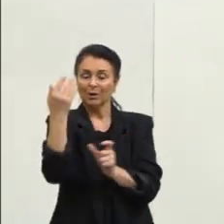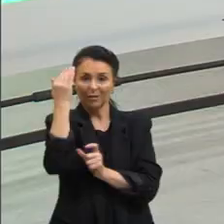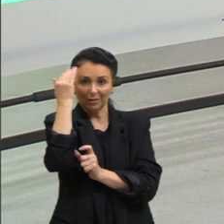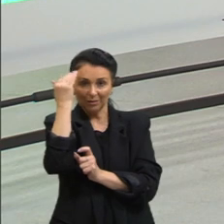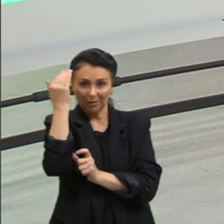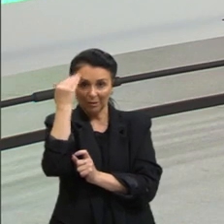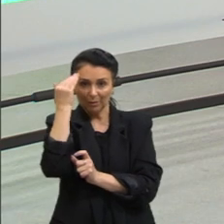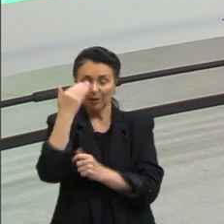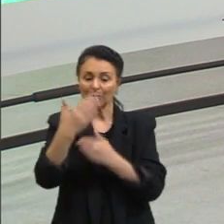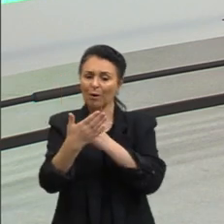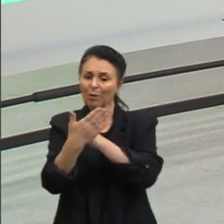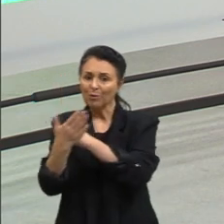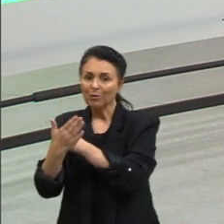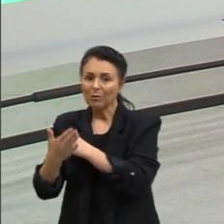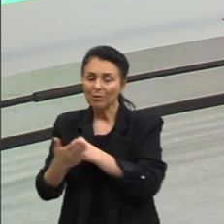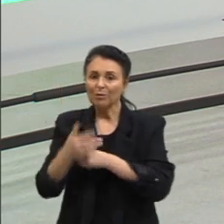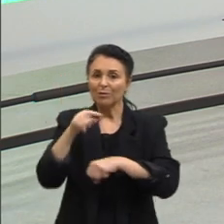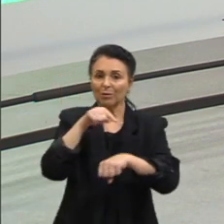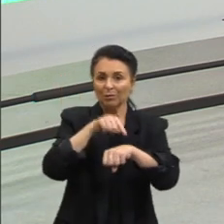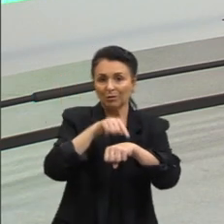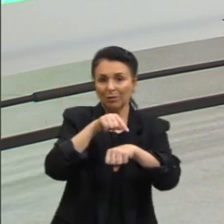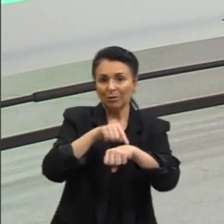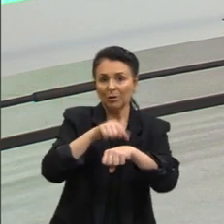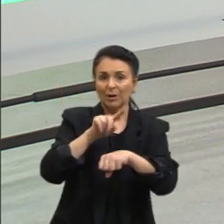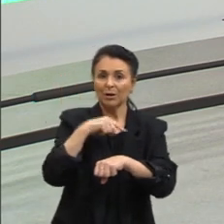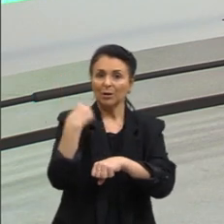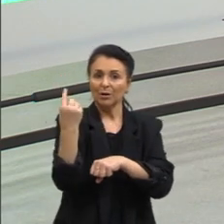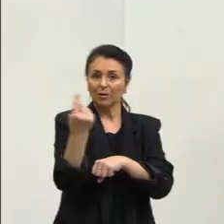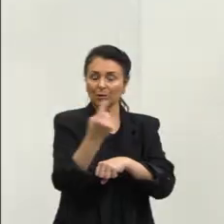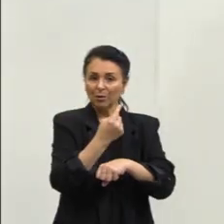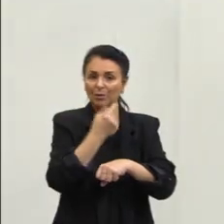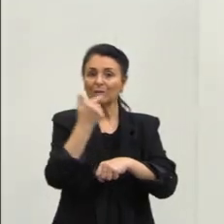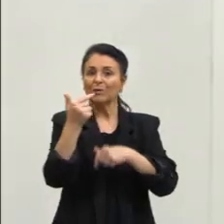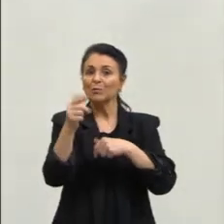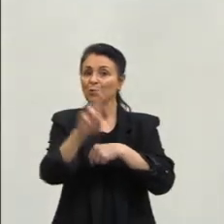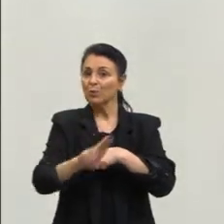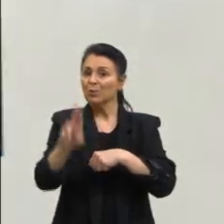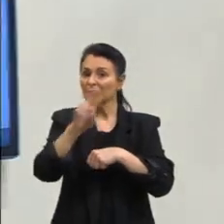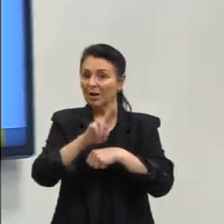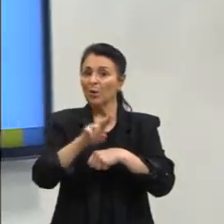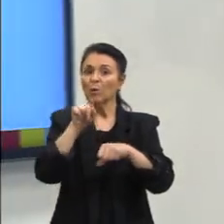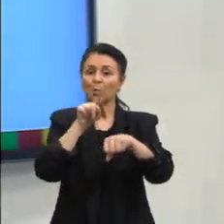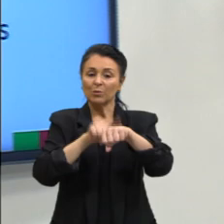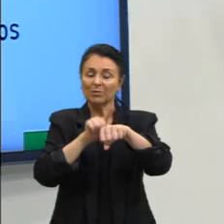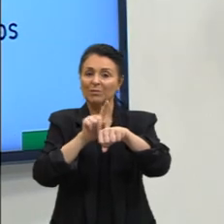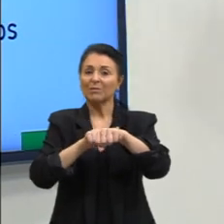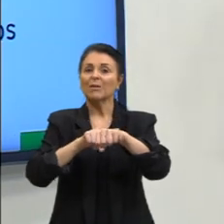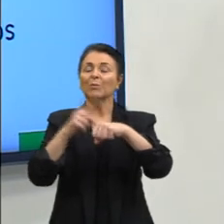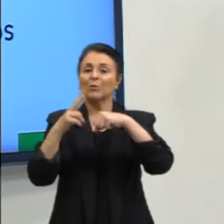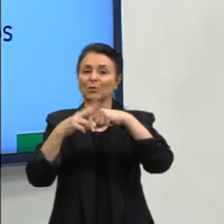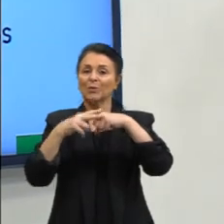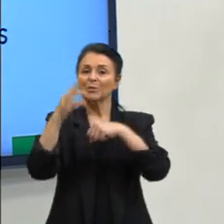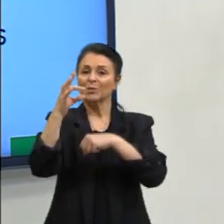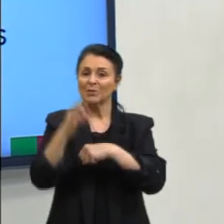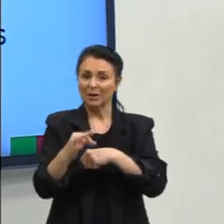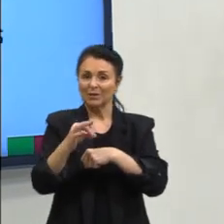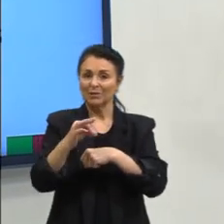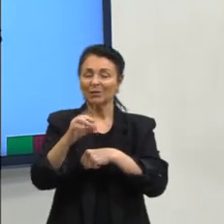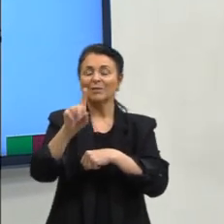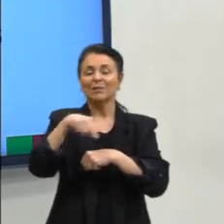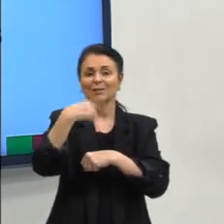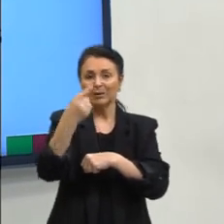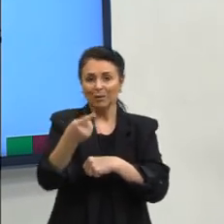Nos auxiliar Aí no momento Que a gente trabalhar Os tempos Verbais O que vai ser No nosso próximo